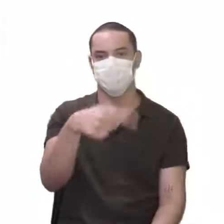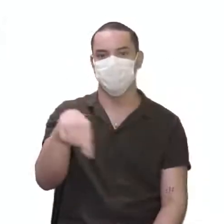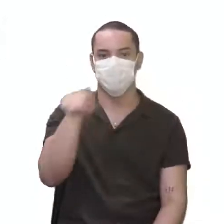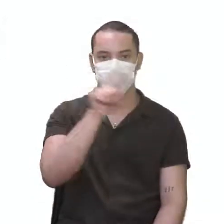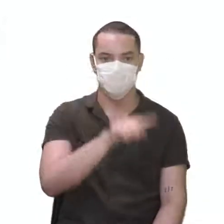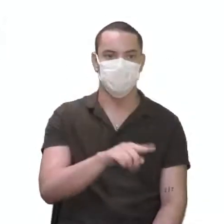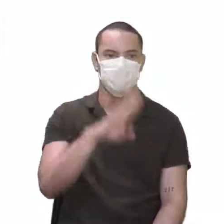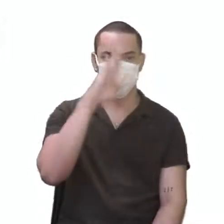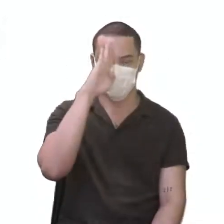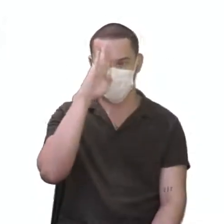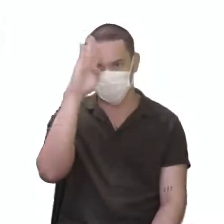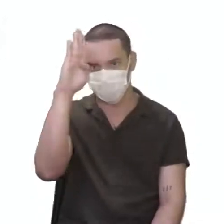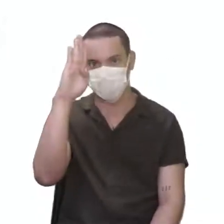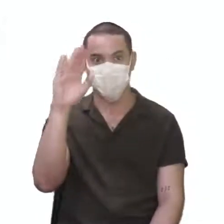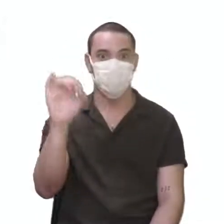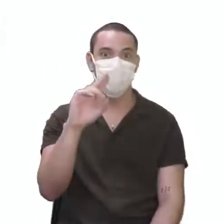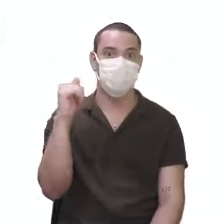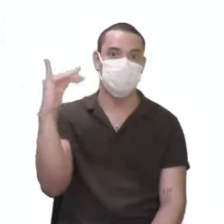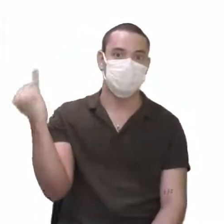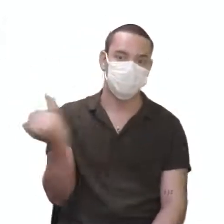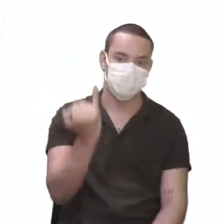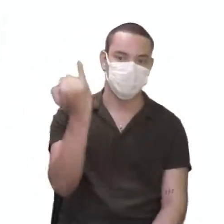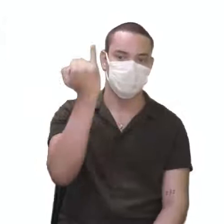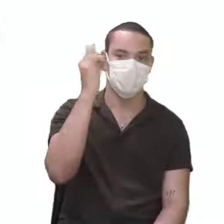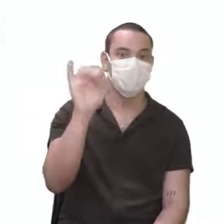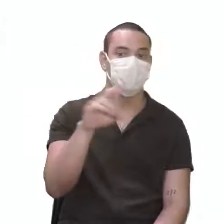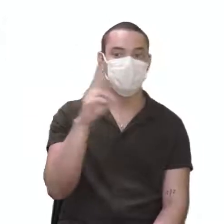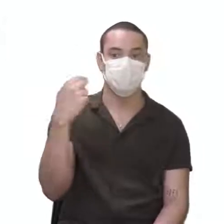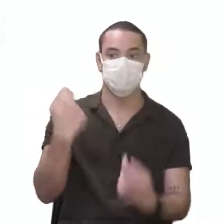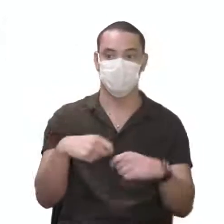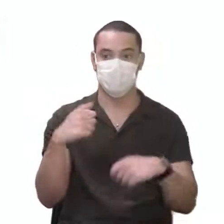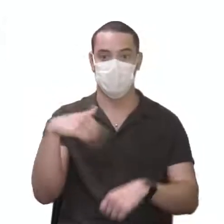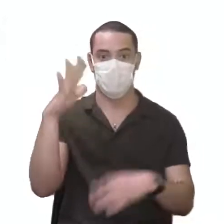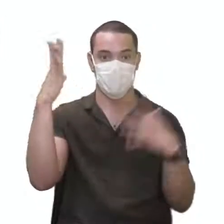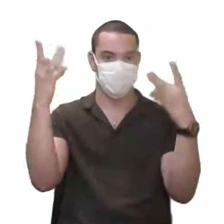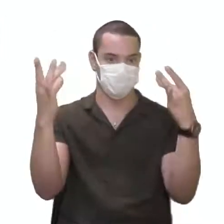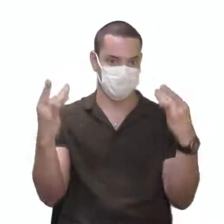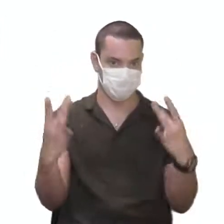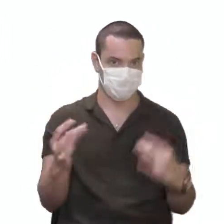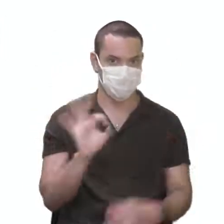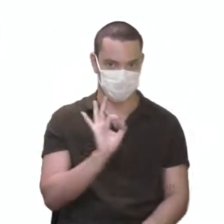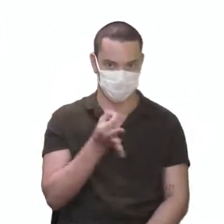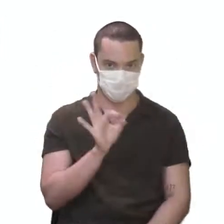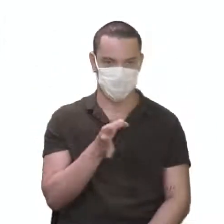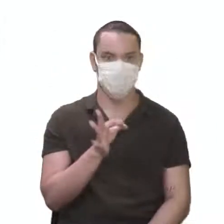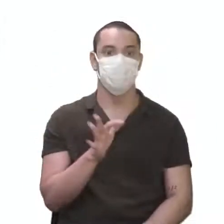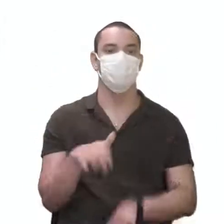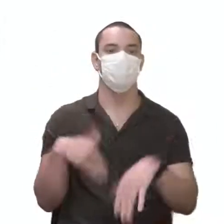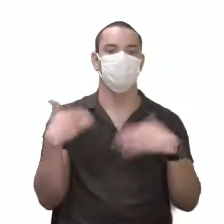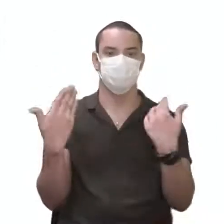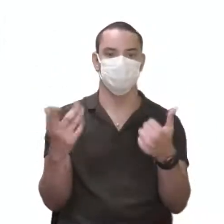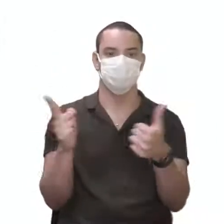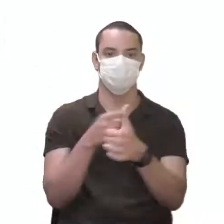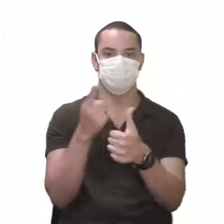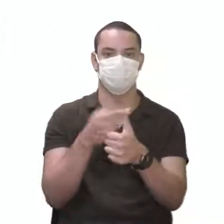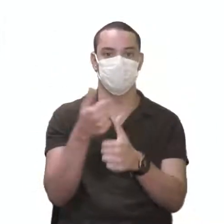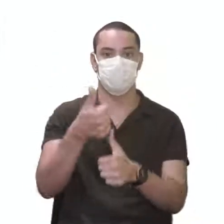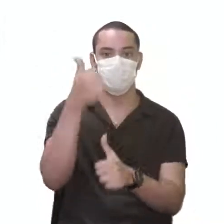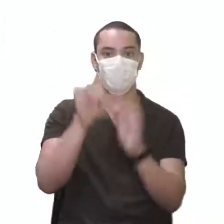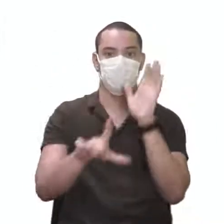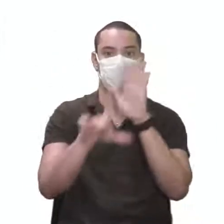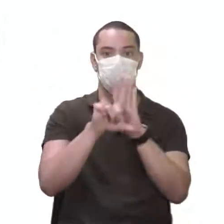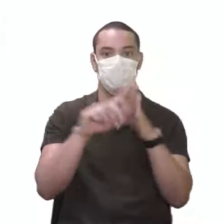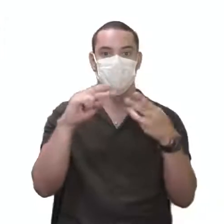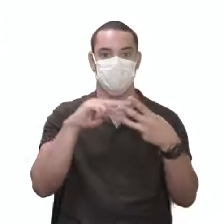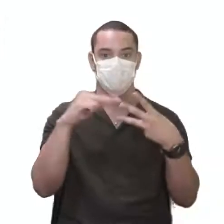como, assim, as principais ou as mais importantes ou aquelas que precisam dar um pouco mais de ênfase, beleza? Então, olha só. Primeira lei de Mendel,